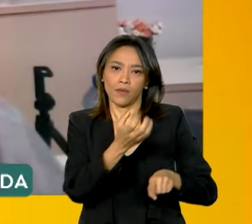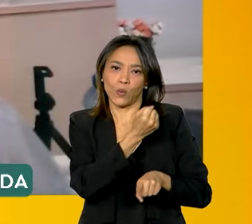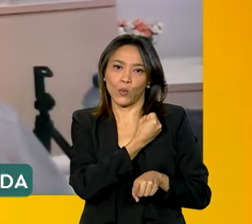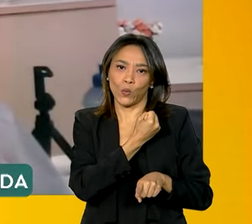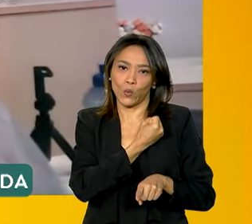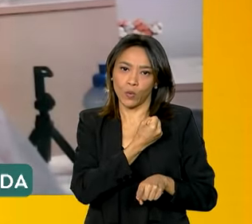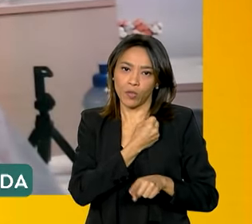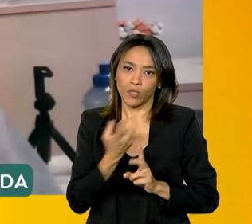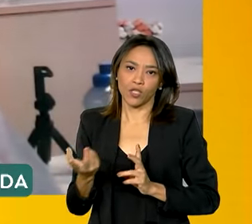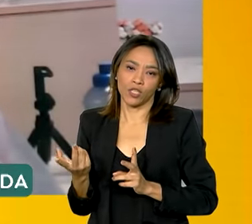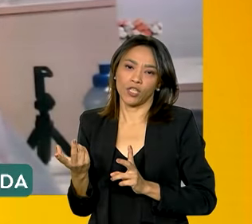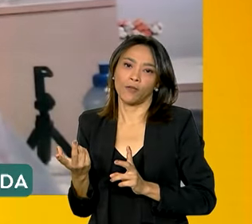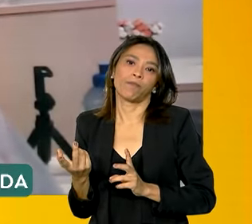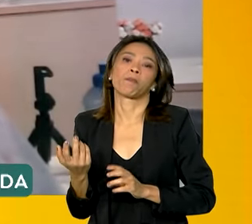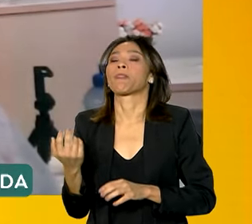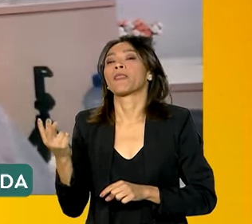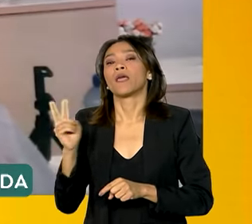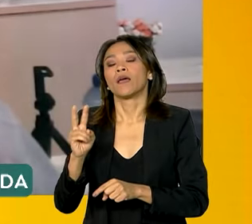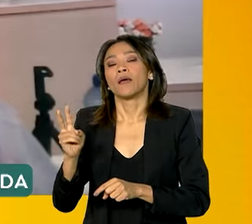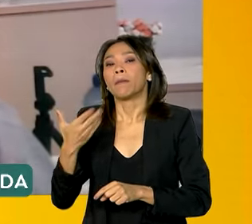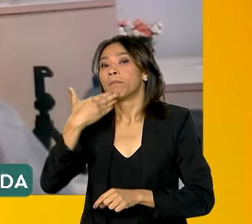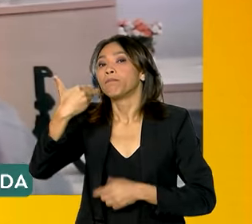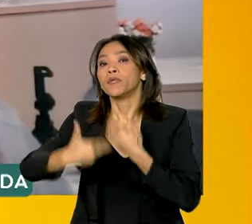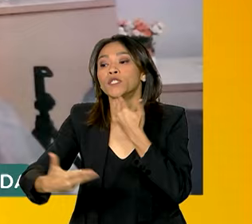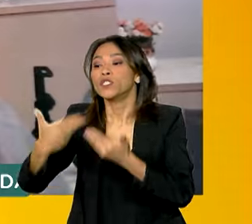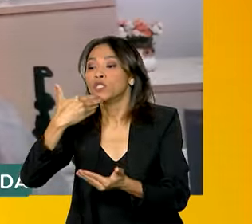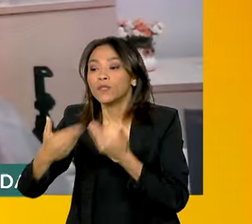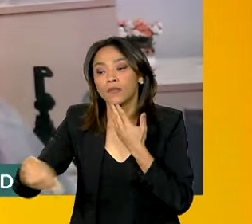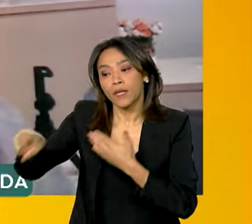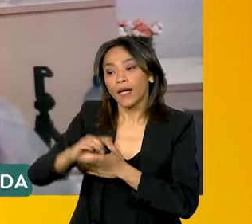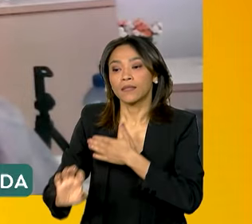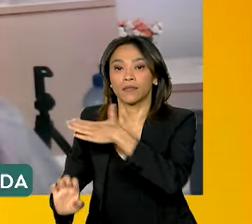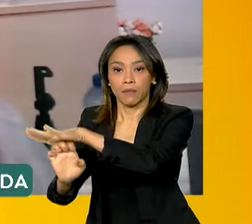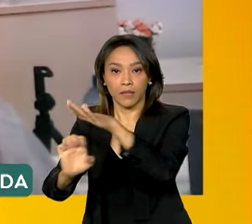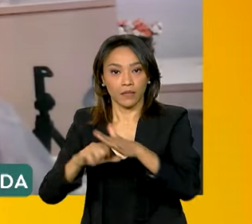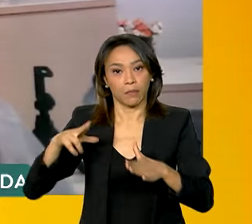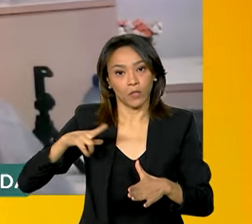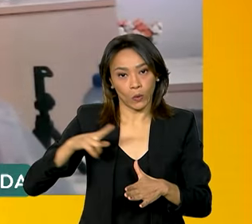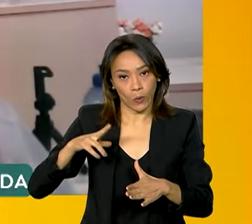concessões, de pedido de concessão de terminal de uso privado,